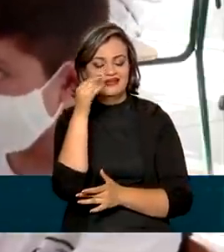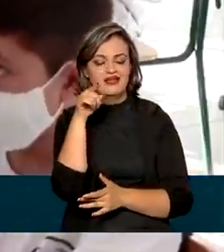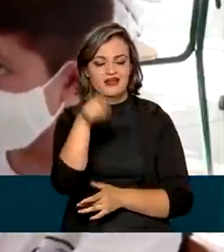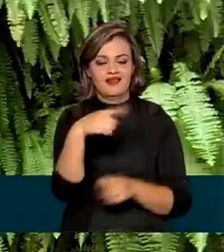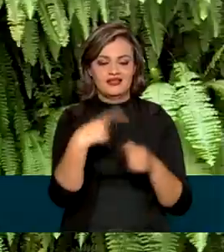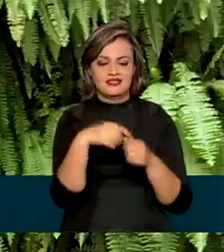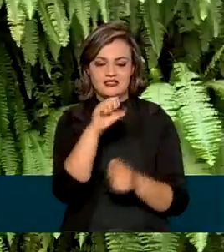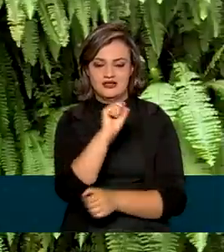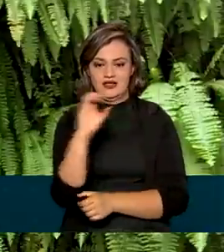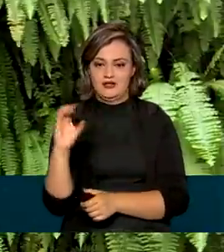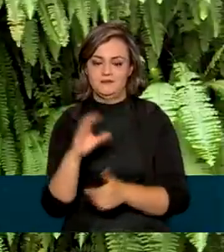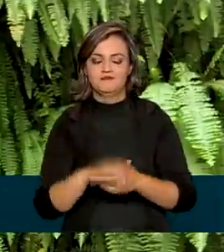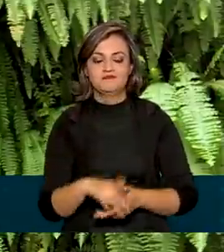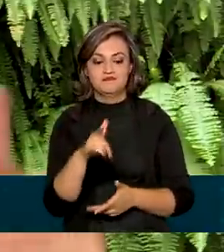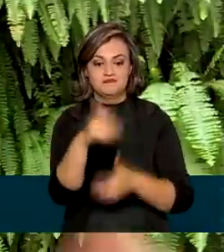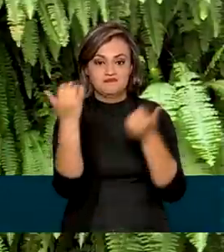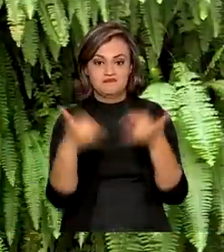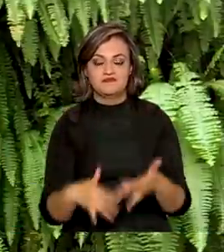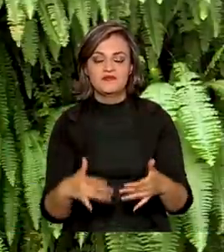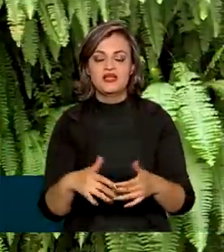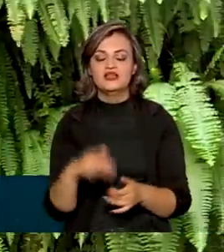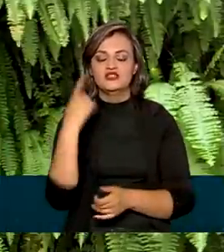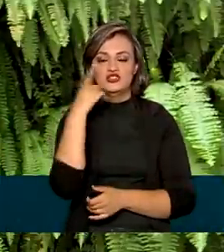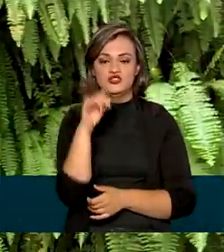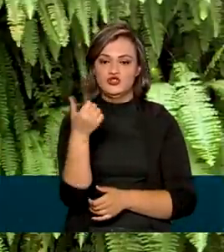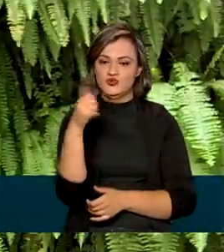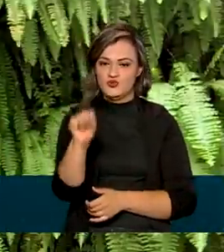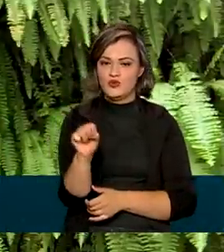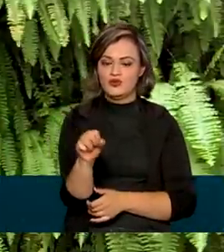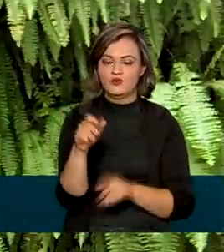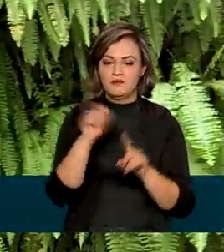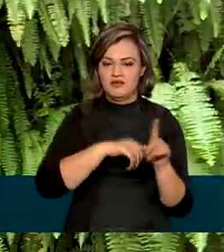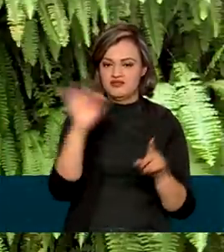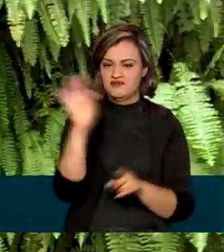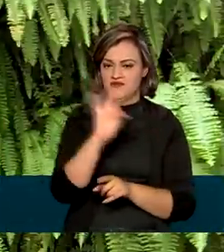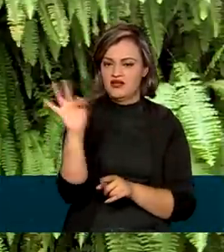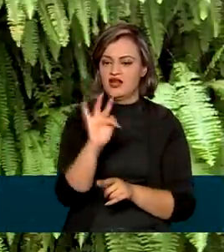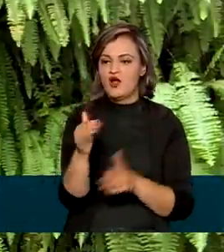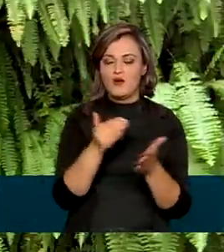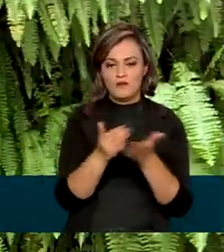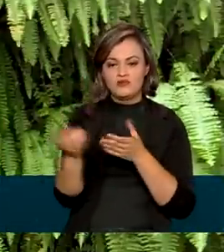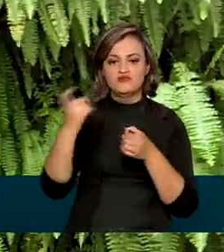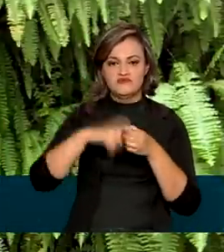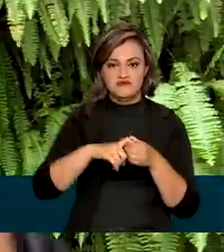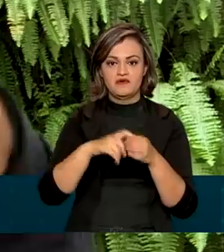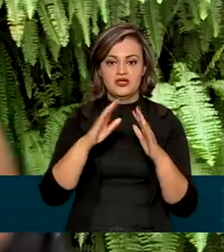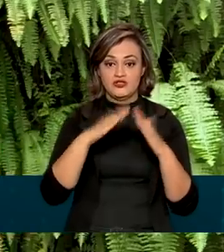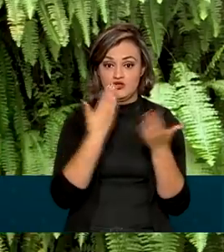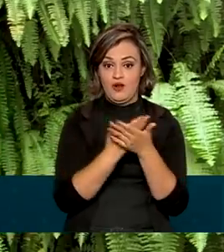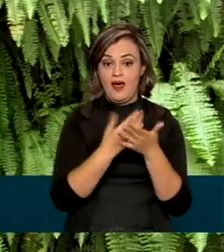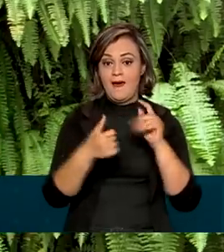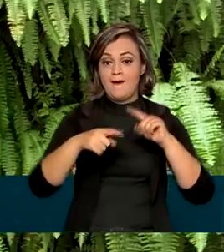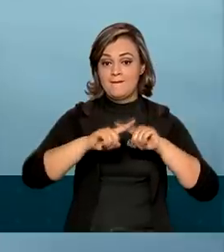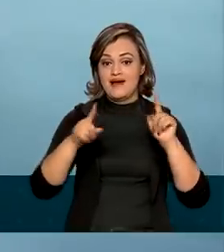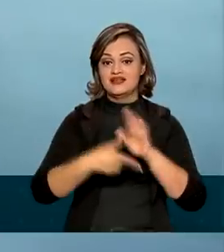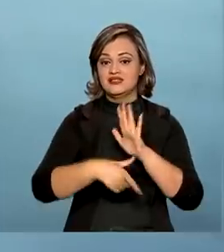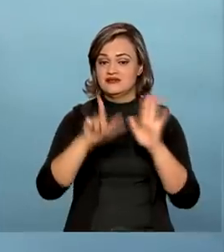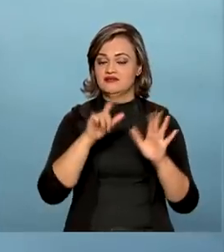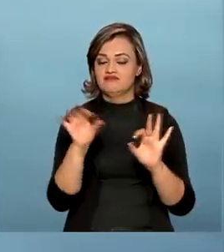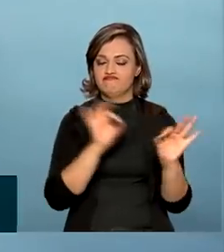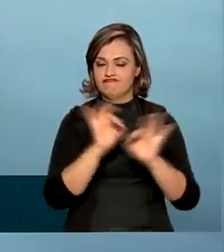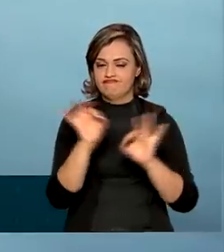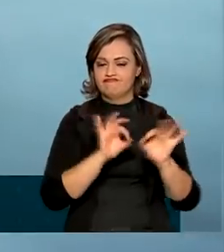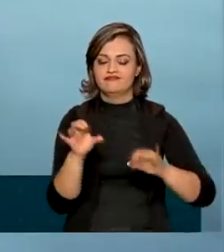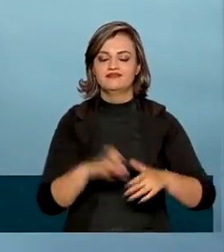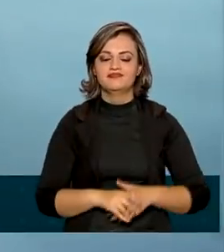Santa Catarina. Isso foi super importante, no dia 18 de fevereiro começou as aulas, mas teve uma preparação anterior muito forte. Do